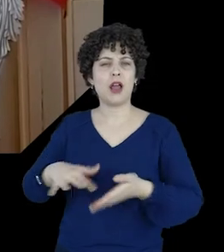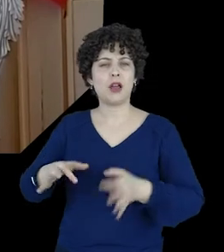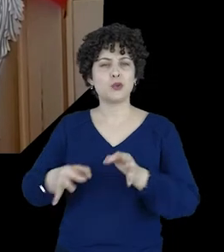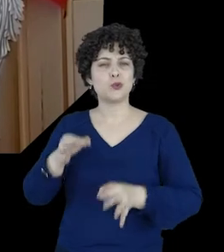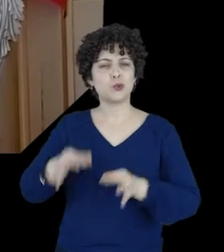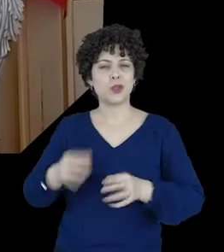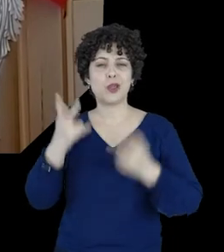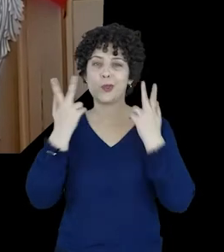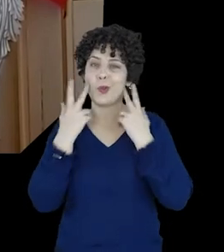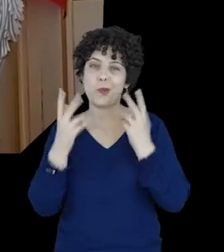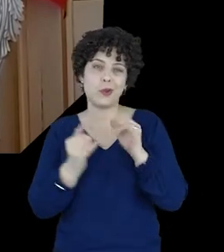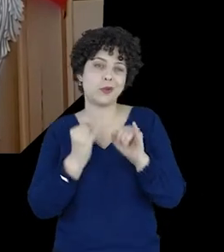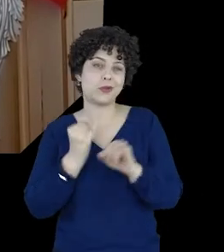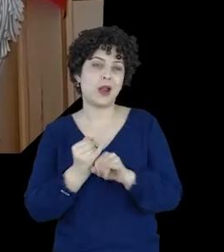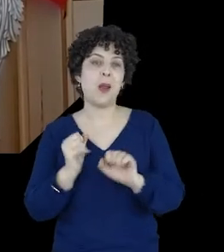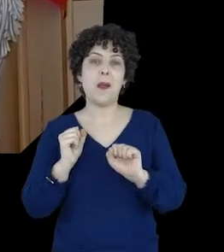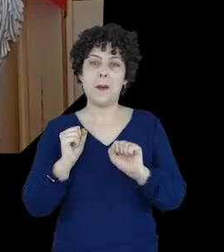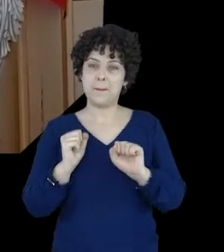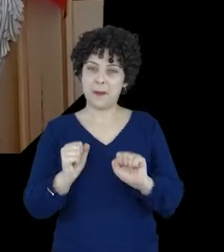de criança e